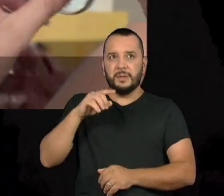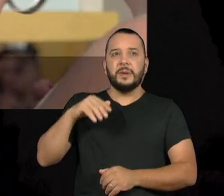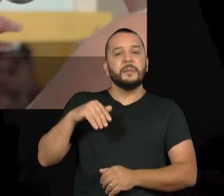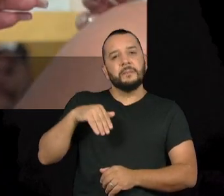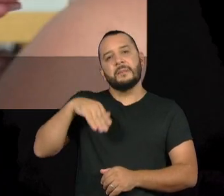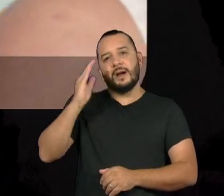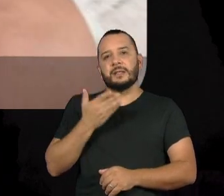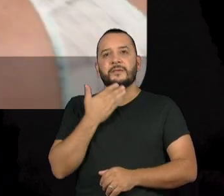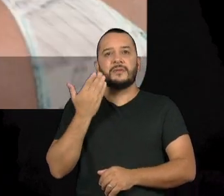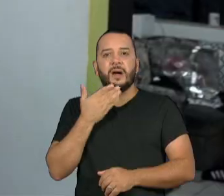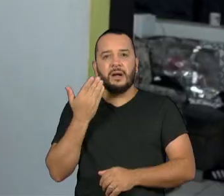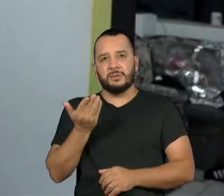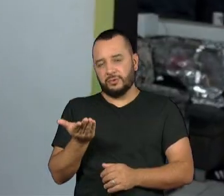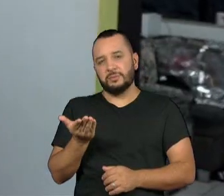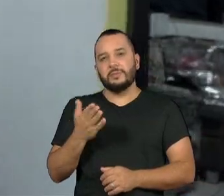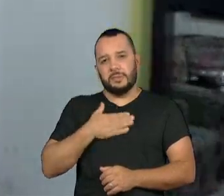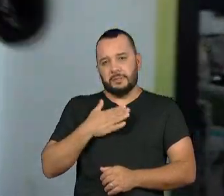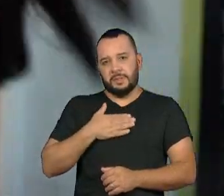fácil, mais viável.